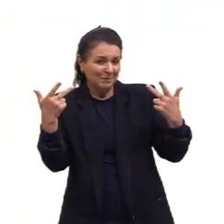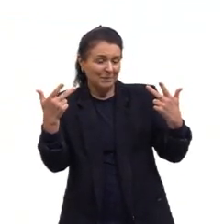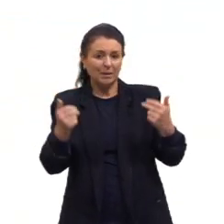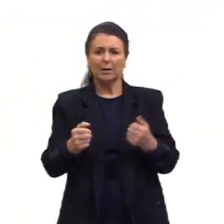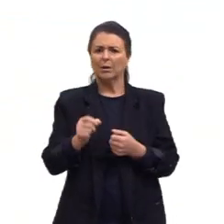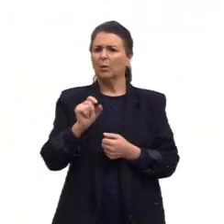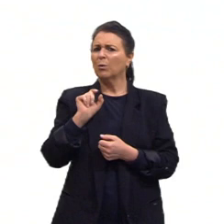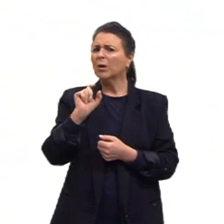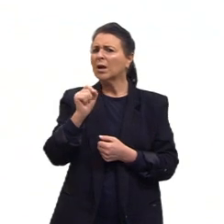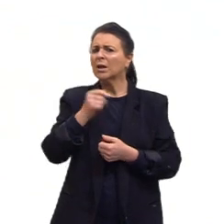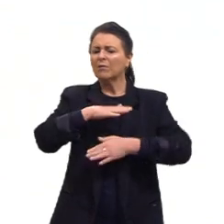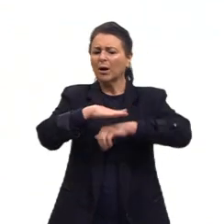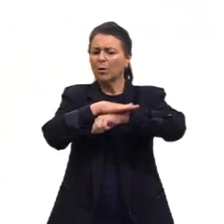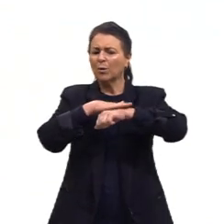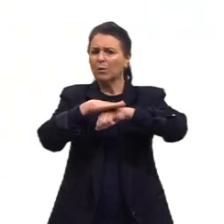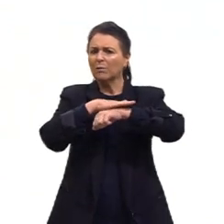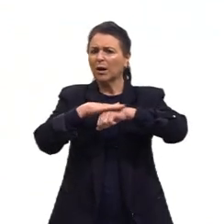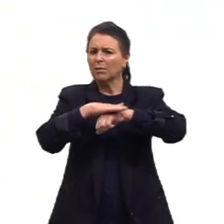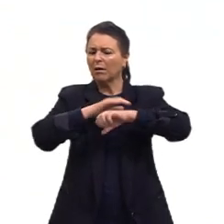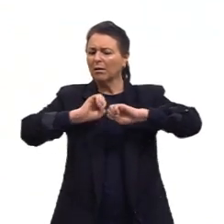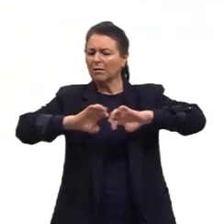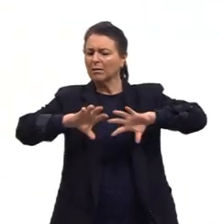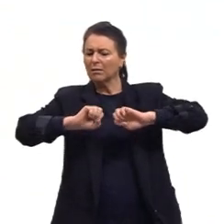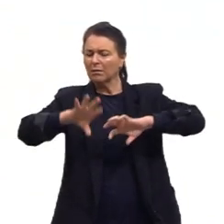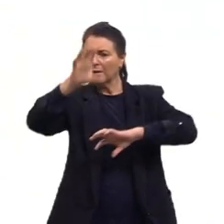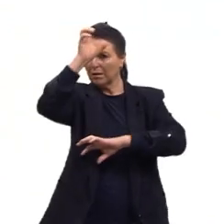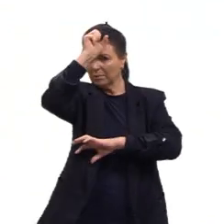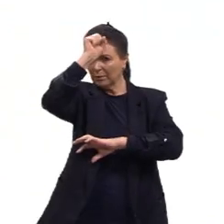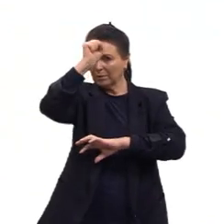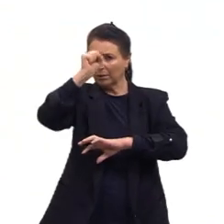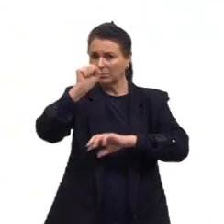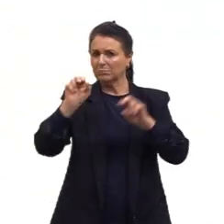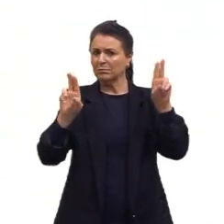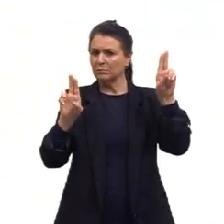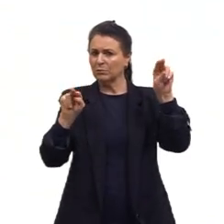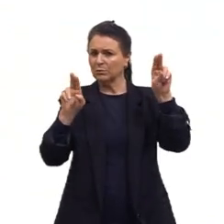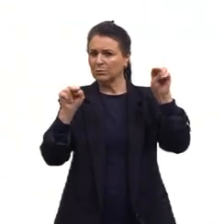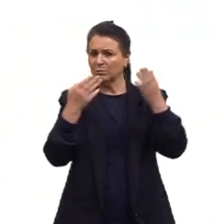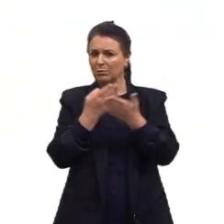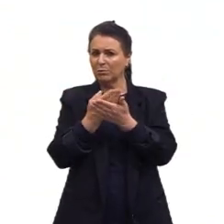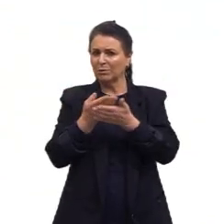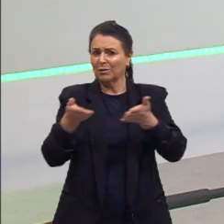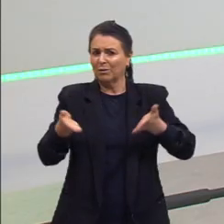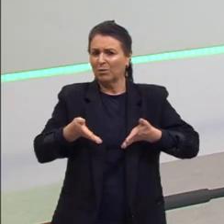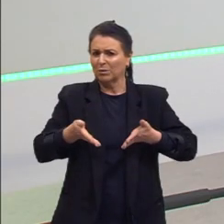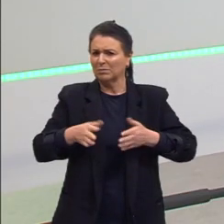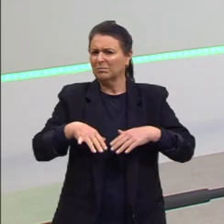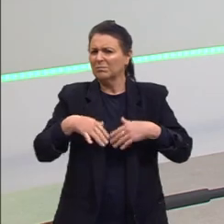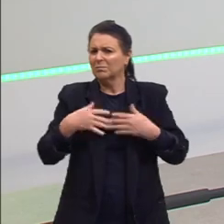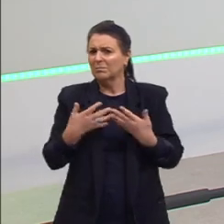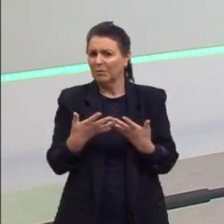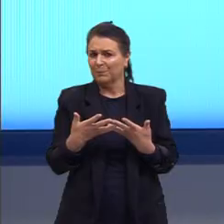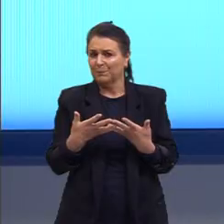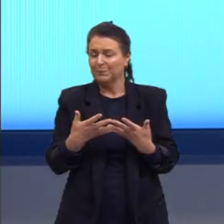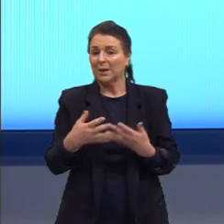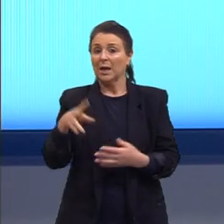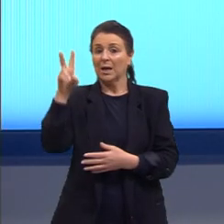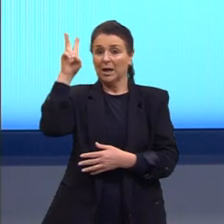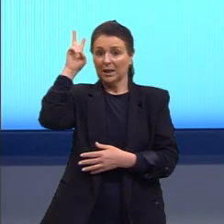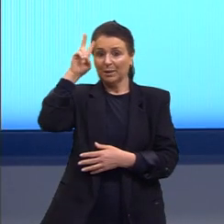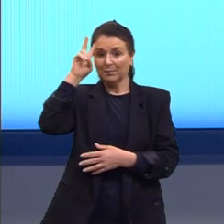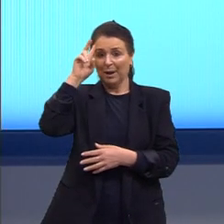que será que a gente vai conversar hoje? Sobre qual assunto a gente vai abordar aí? Antes, eu quero lembrar vocês que aqui no